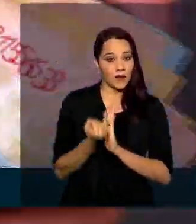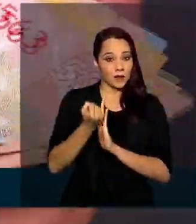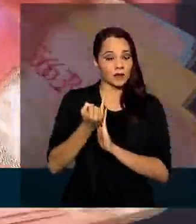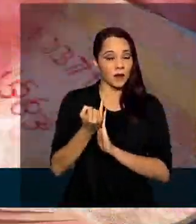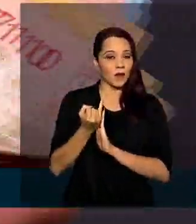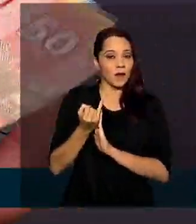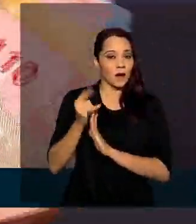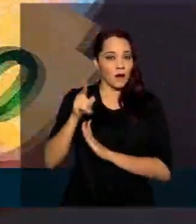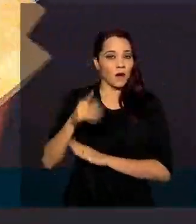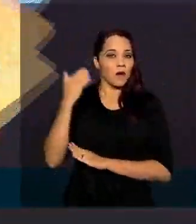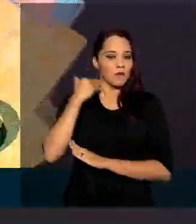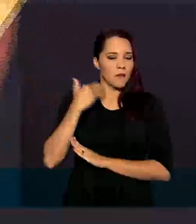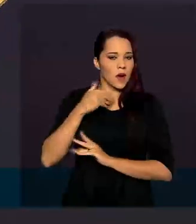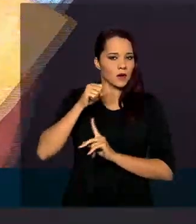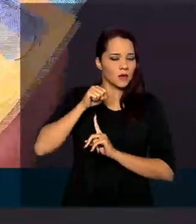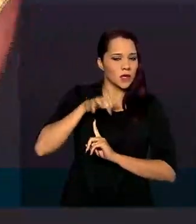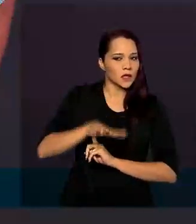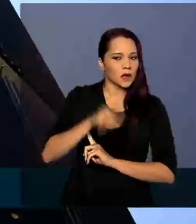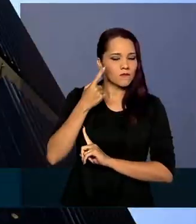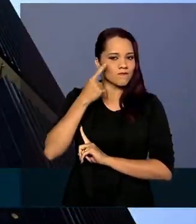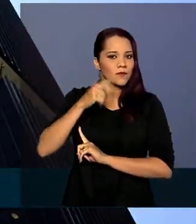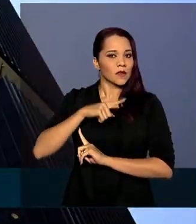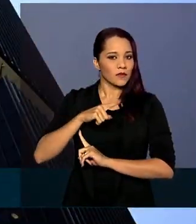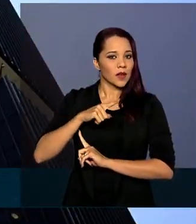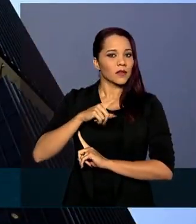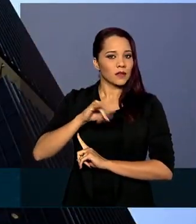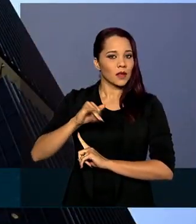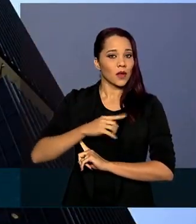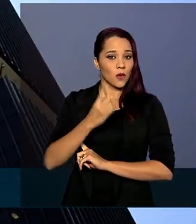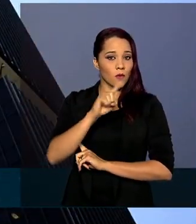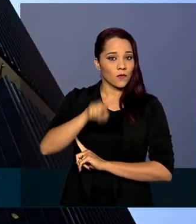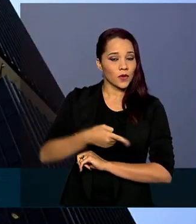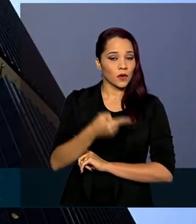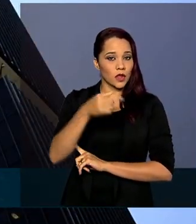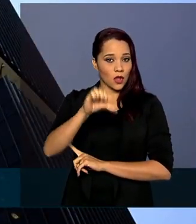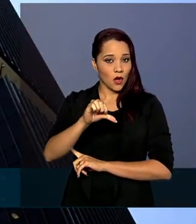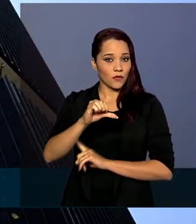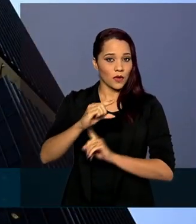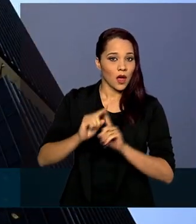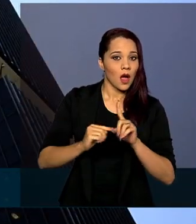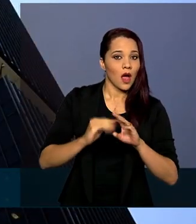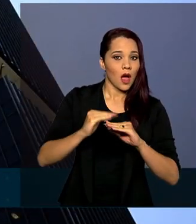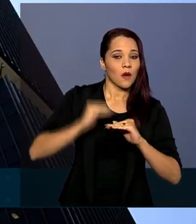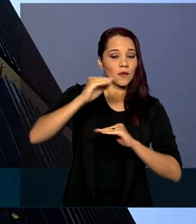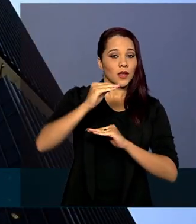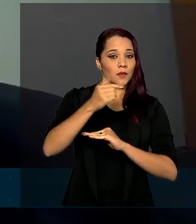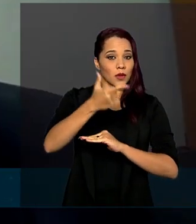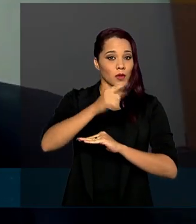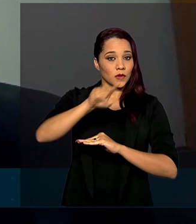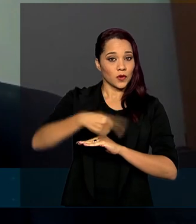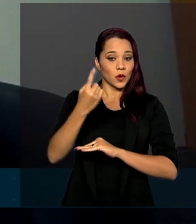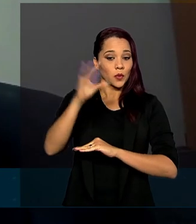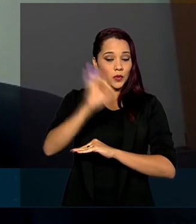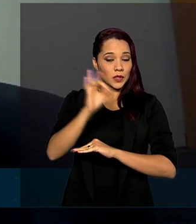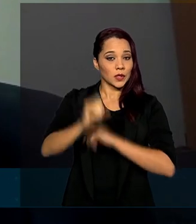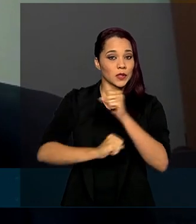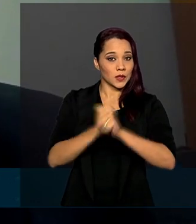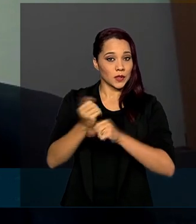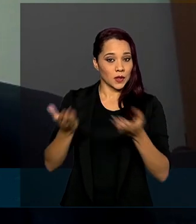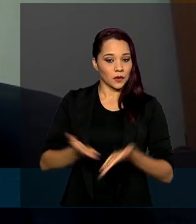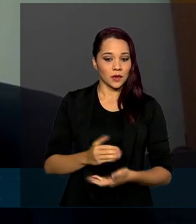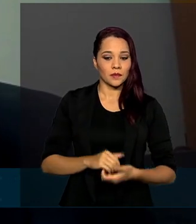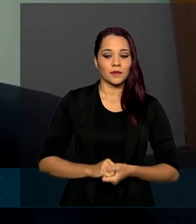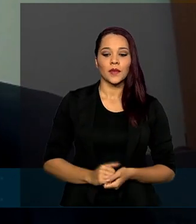previsão do Banco Central é de um aumento de 1,9% para 2,1% este ano. Vai continuar,